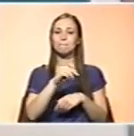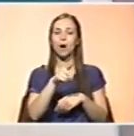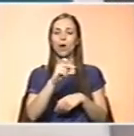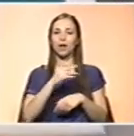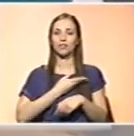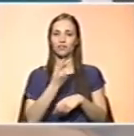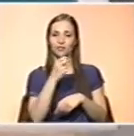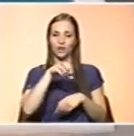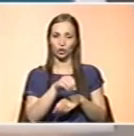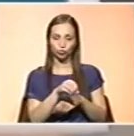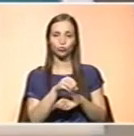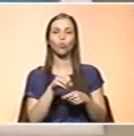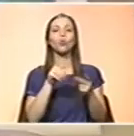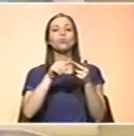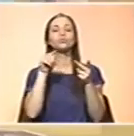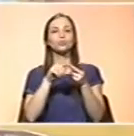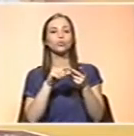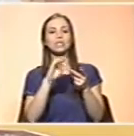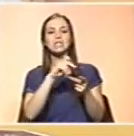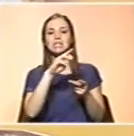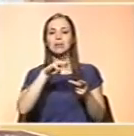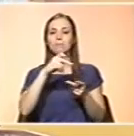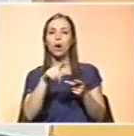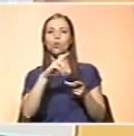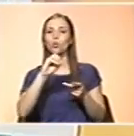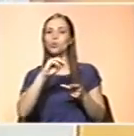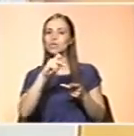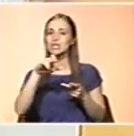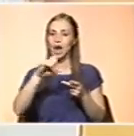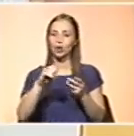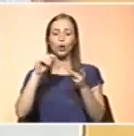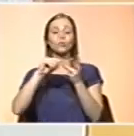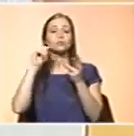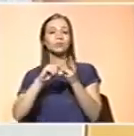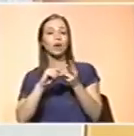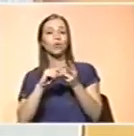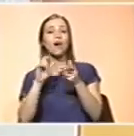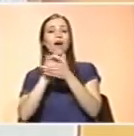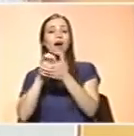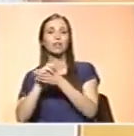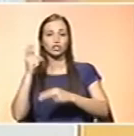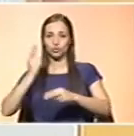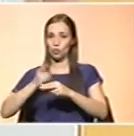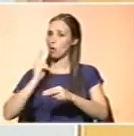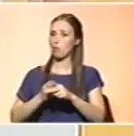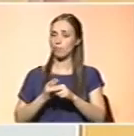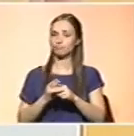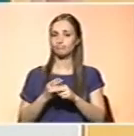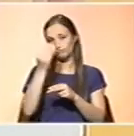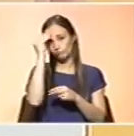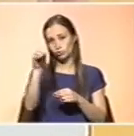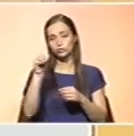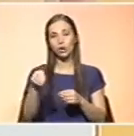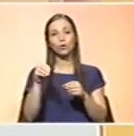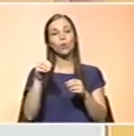2 é dedicado aos Sermões do Rosário e o terceiro volume às Cartas de Roma é uma coleção do Círculo de Leitores. Sociedade